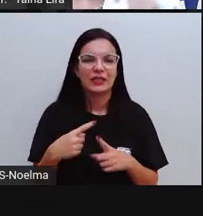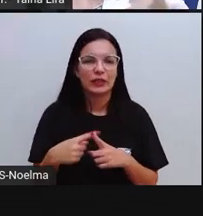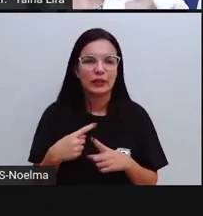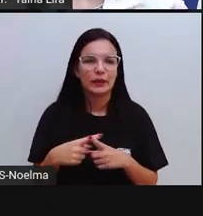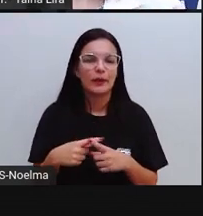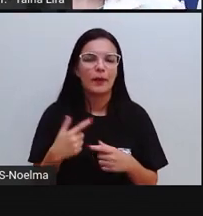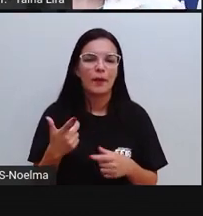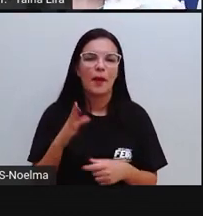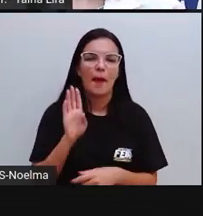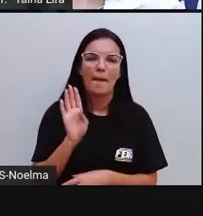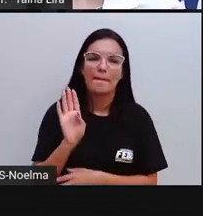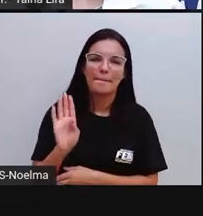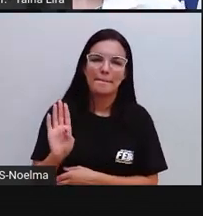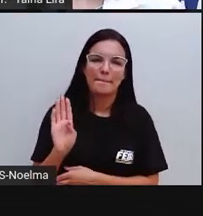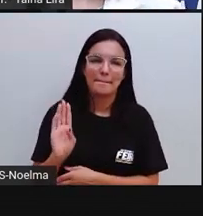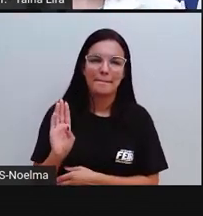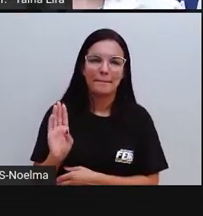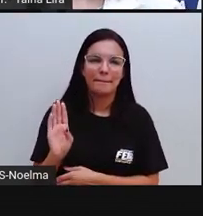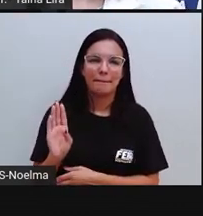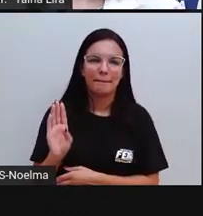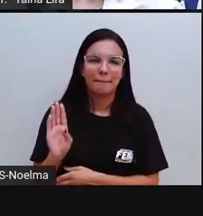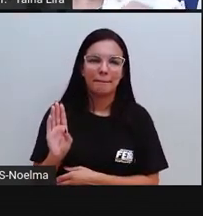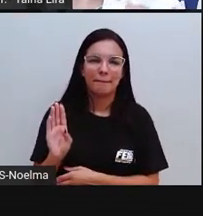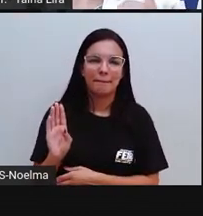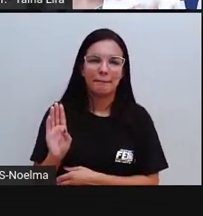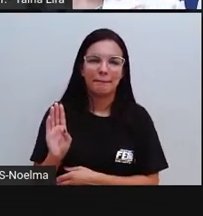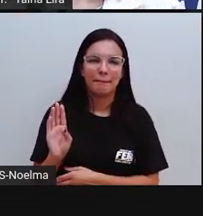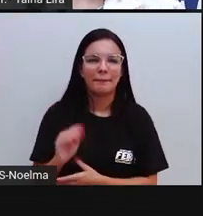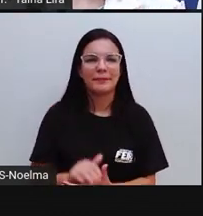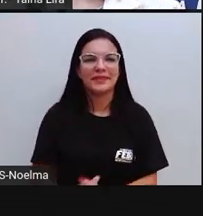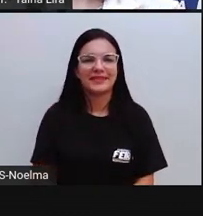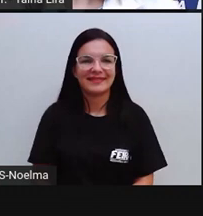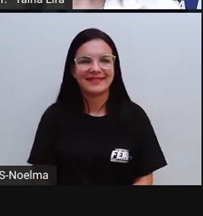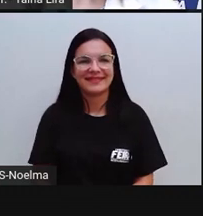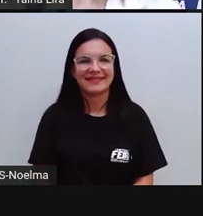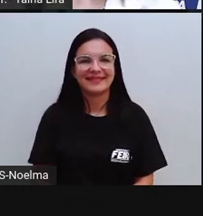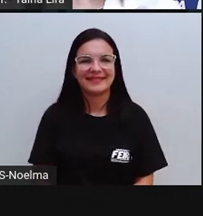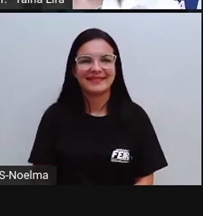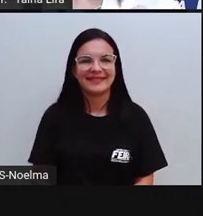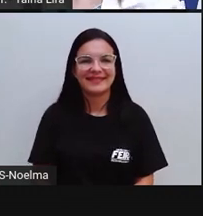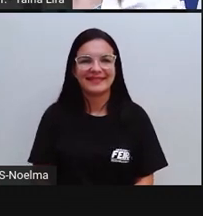tá? Então, extrativismo animal aqui representado pela pesca, tá bom?